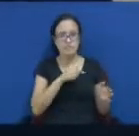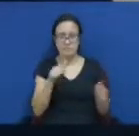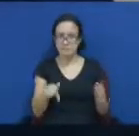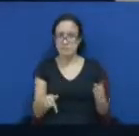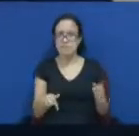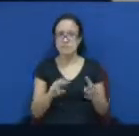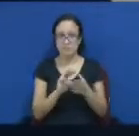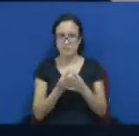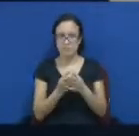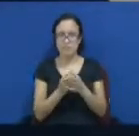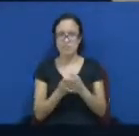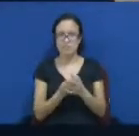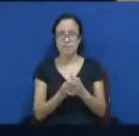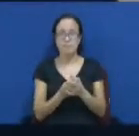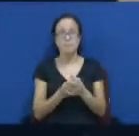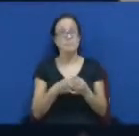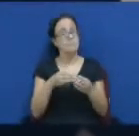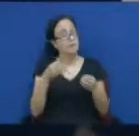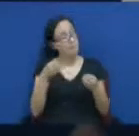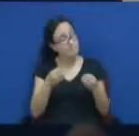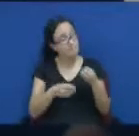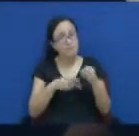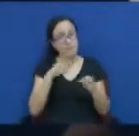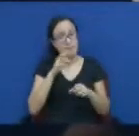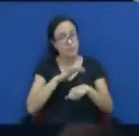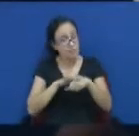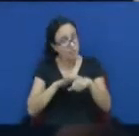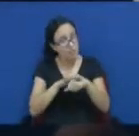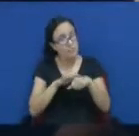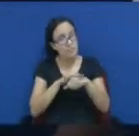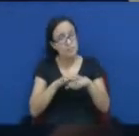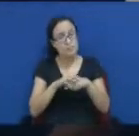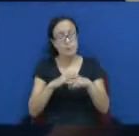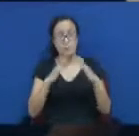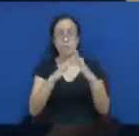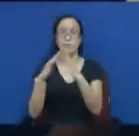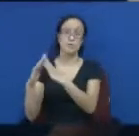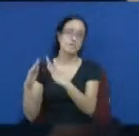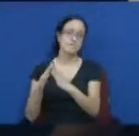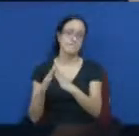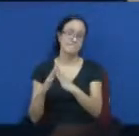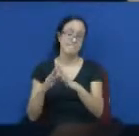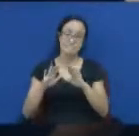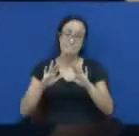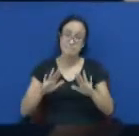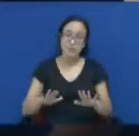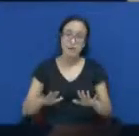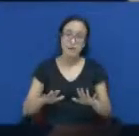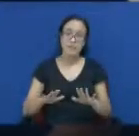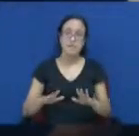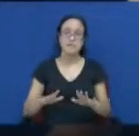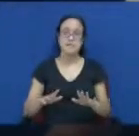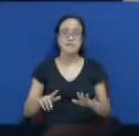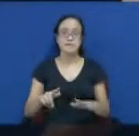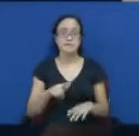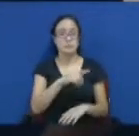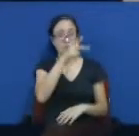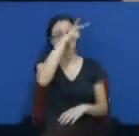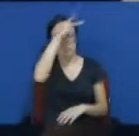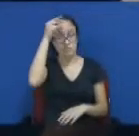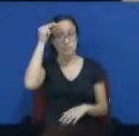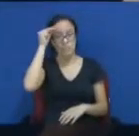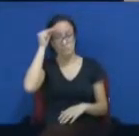moradia. Mas, infelizmente, o governo vem soltado alguns pacotes e nós queremos